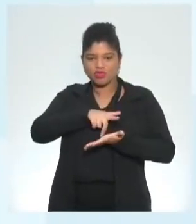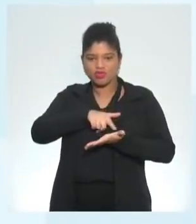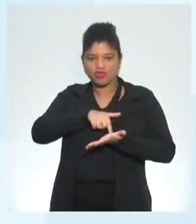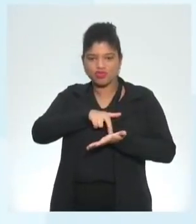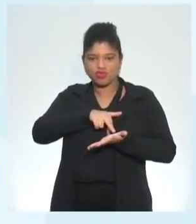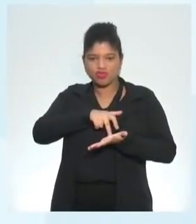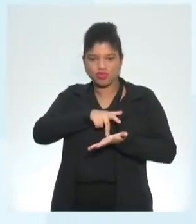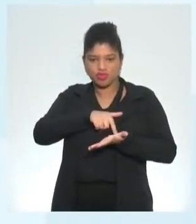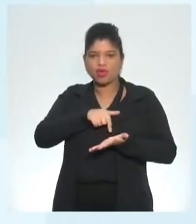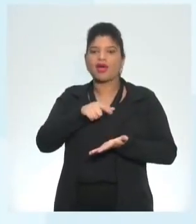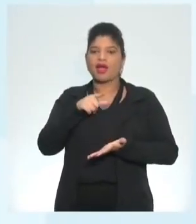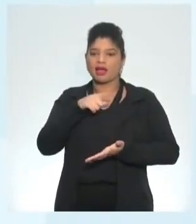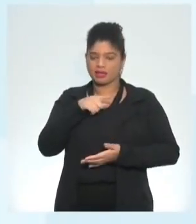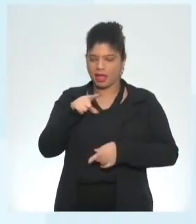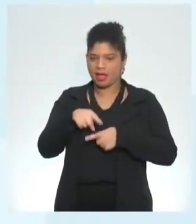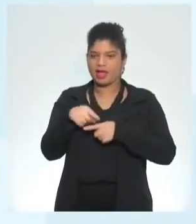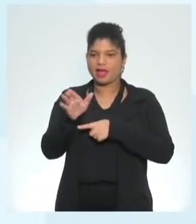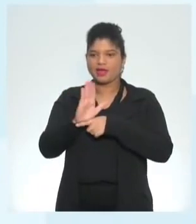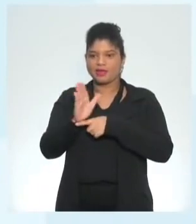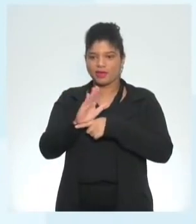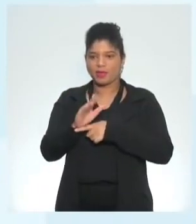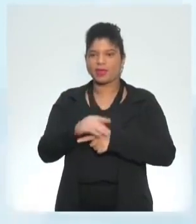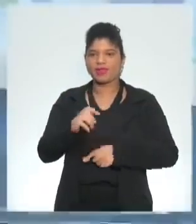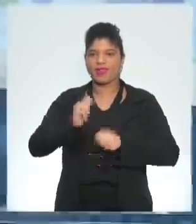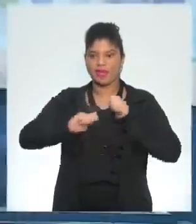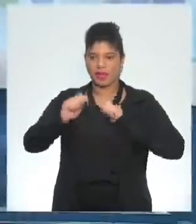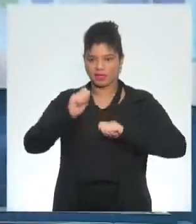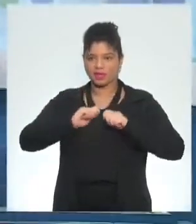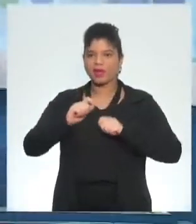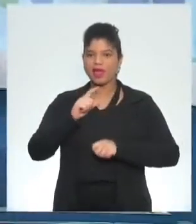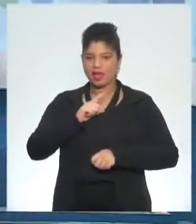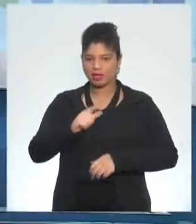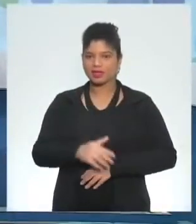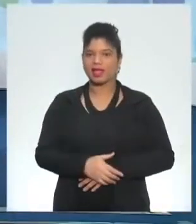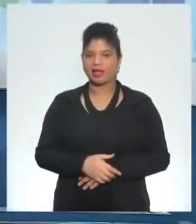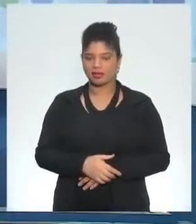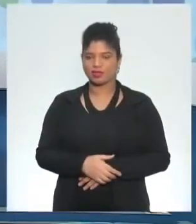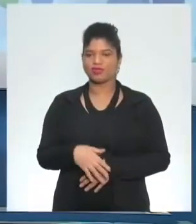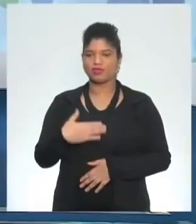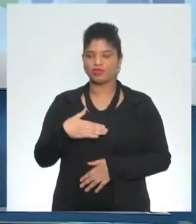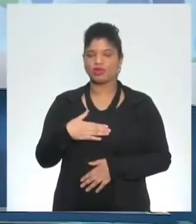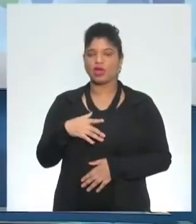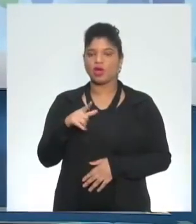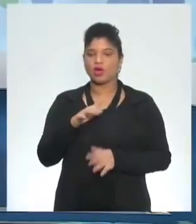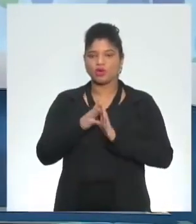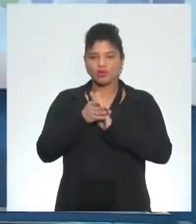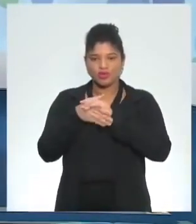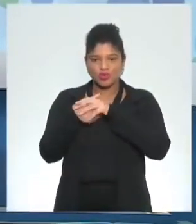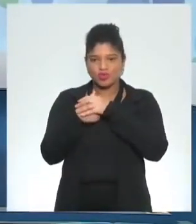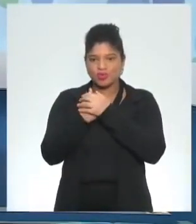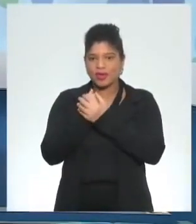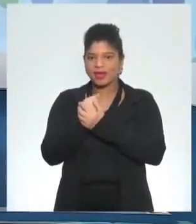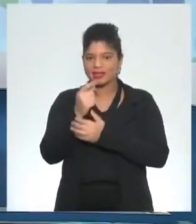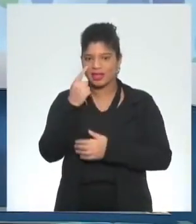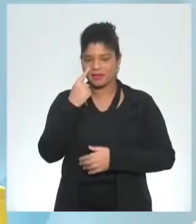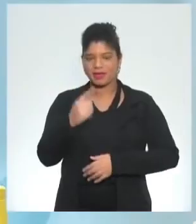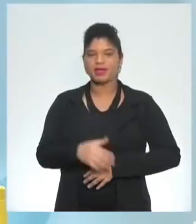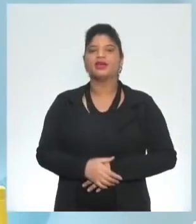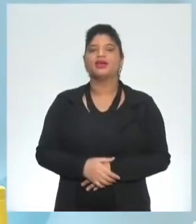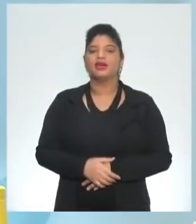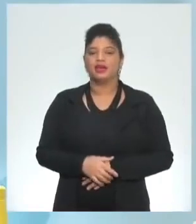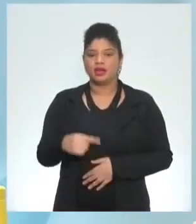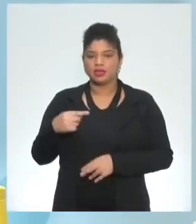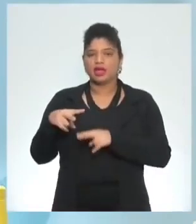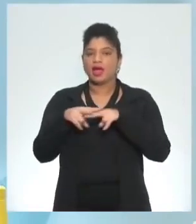pouquinho aí de filmes com emoção ou seja suspência e nem tem alguma coisa acontecendo que vai levar isso legal então revisamos